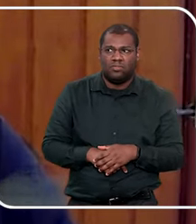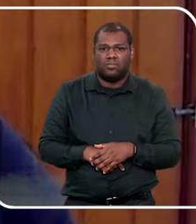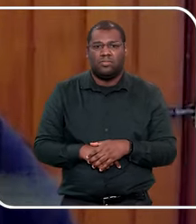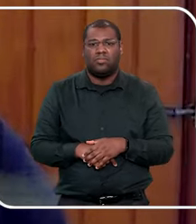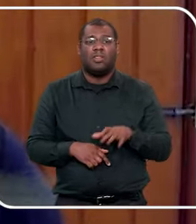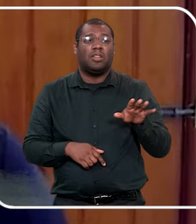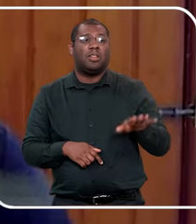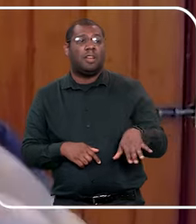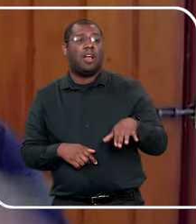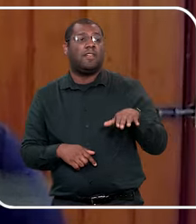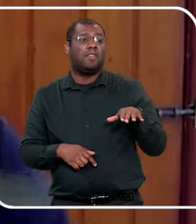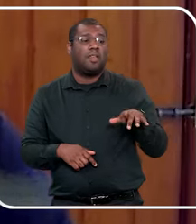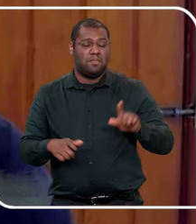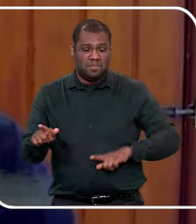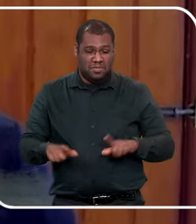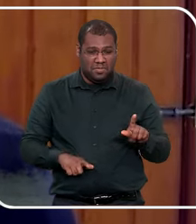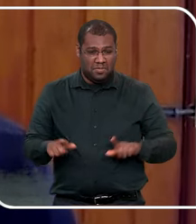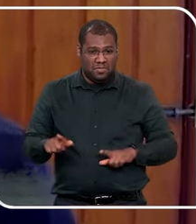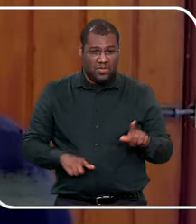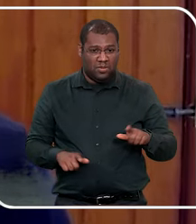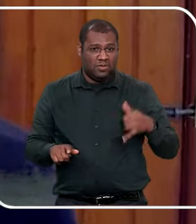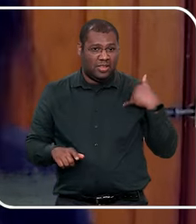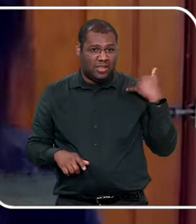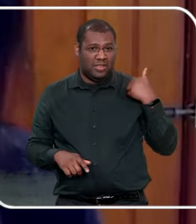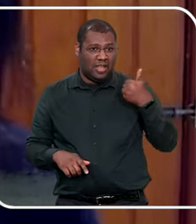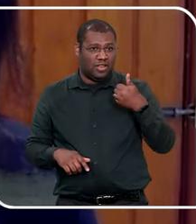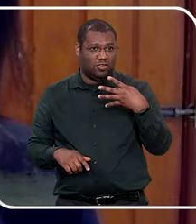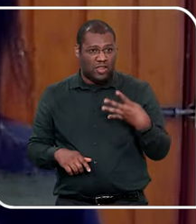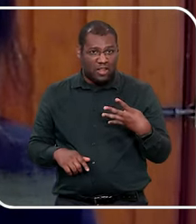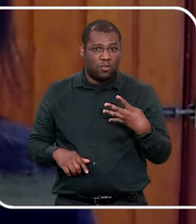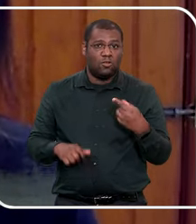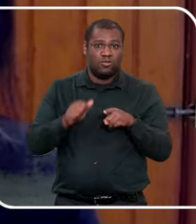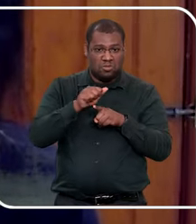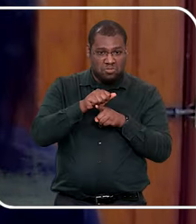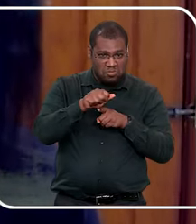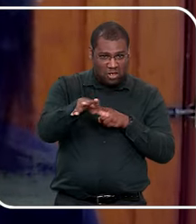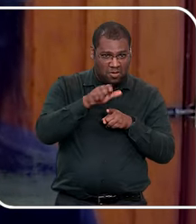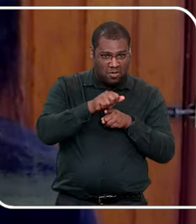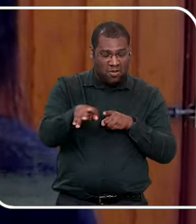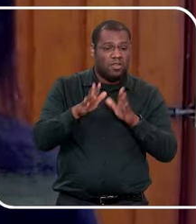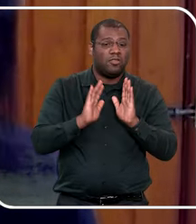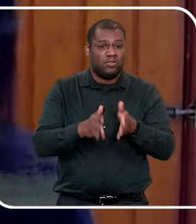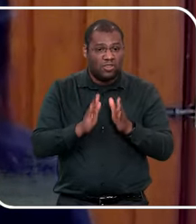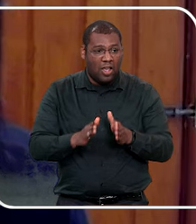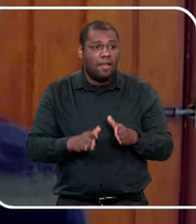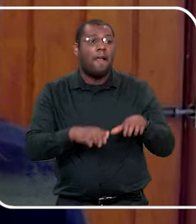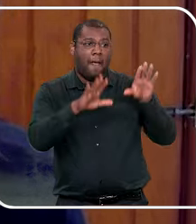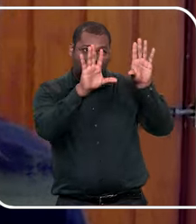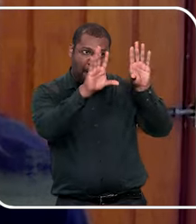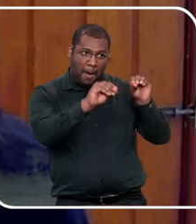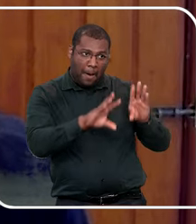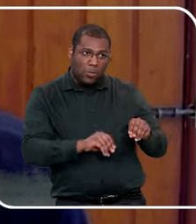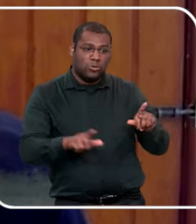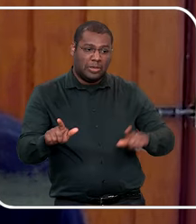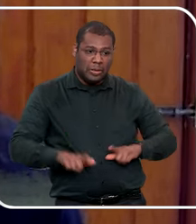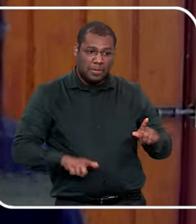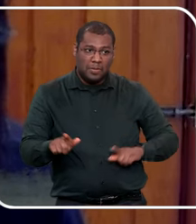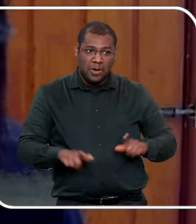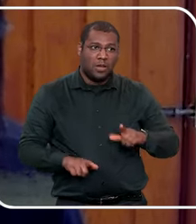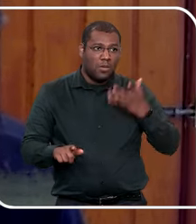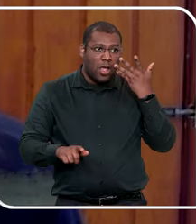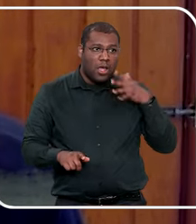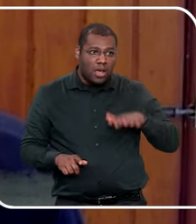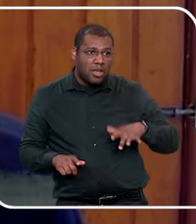pronto, ele já ejacula, e tudo, e que já abusou de primos, primos de 4, 5 anos, meninos de 14 anos, então entre